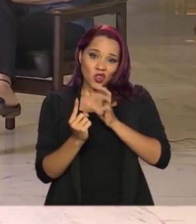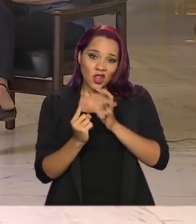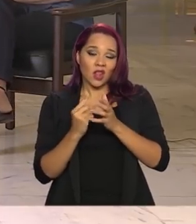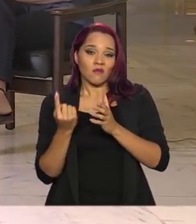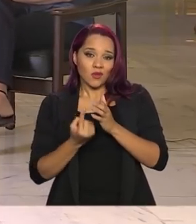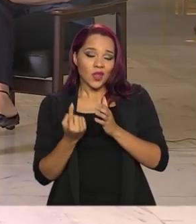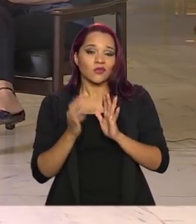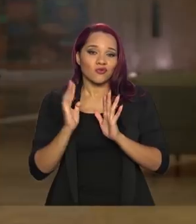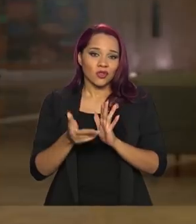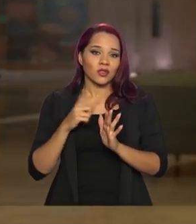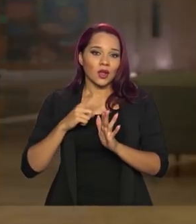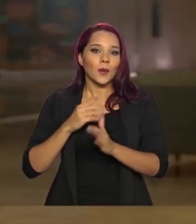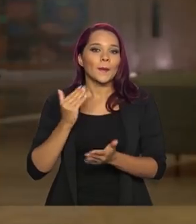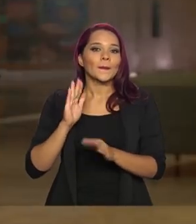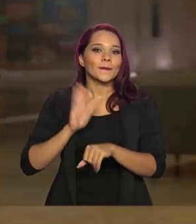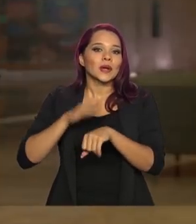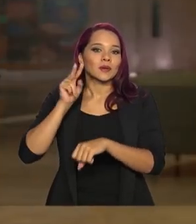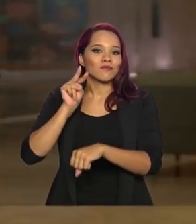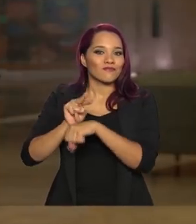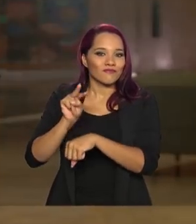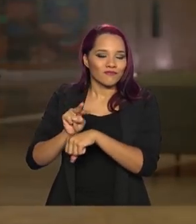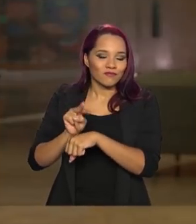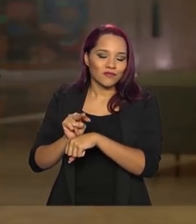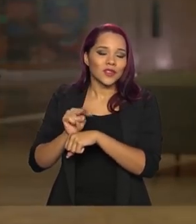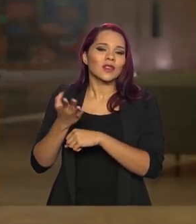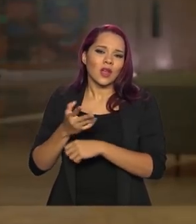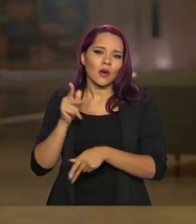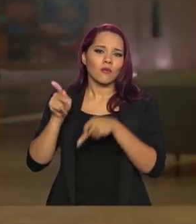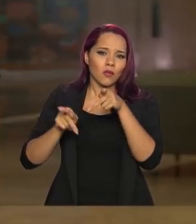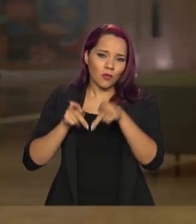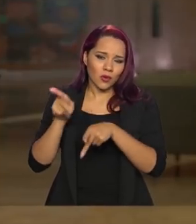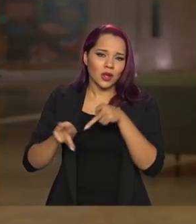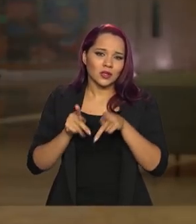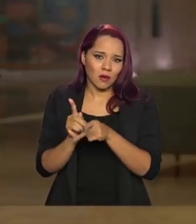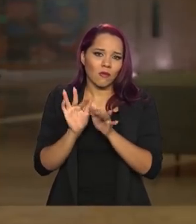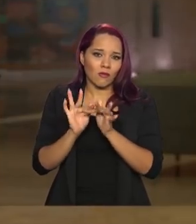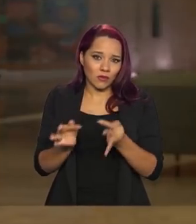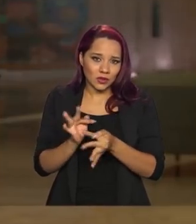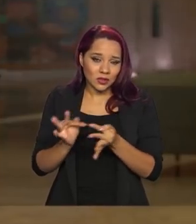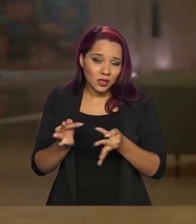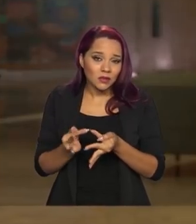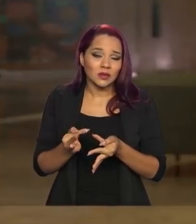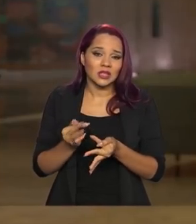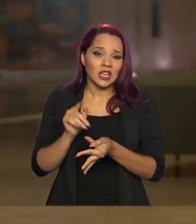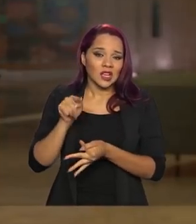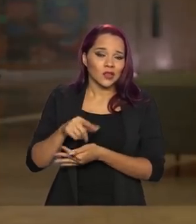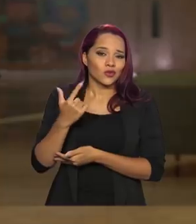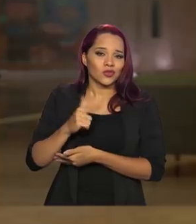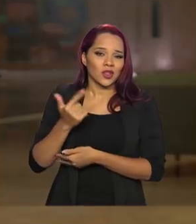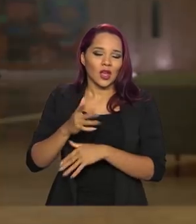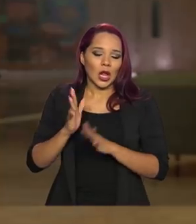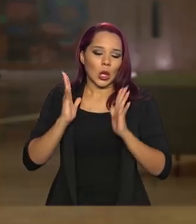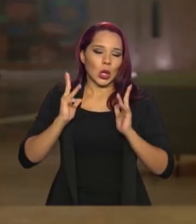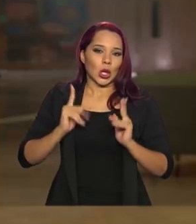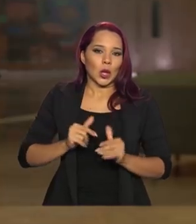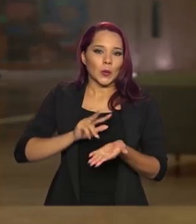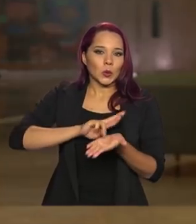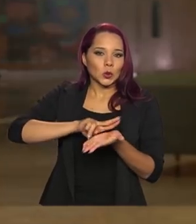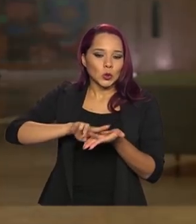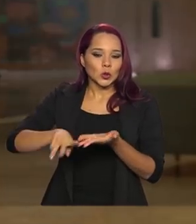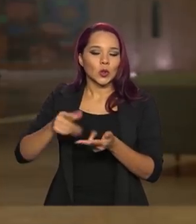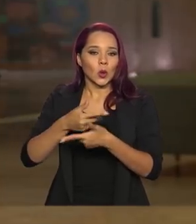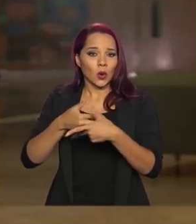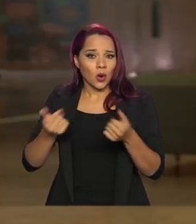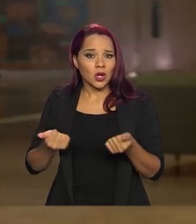até mais protegidos. Claro que ainda é uma população vulnerável, nem sempre as condições de higiene são ótimas dentro dos